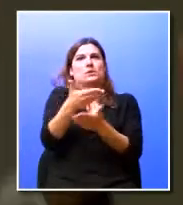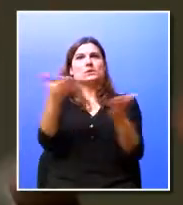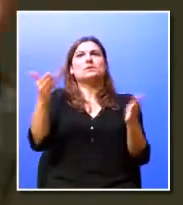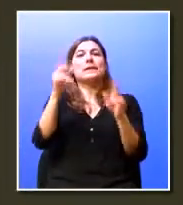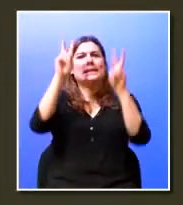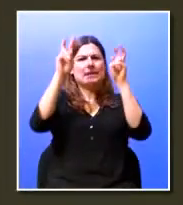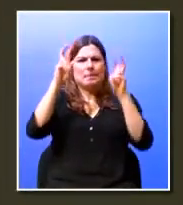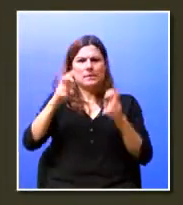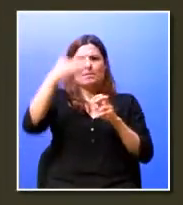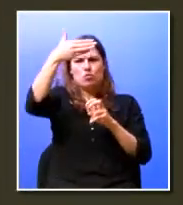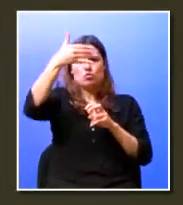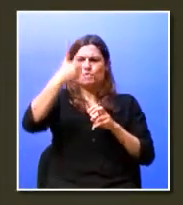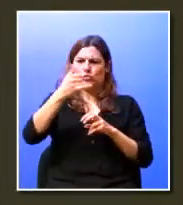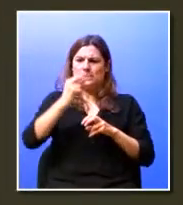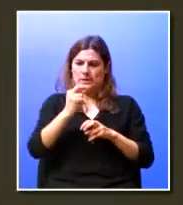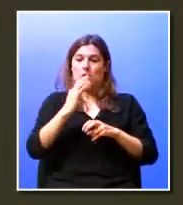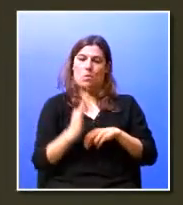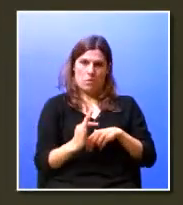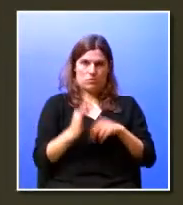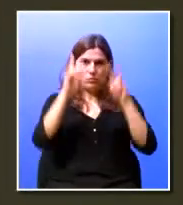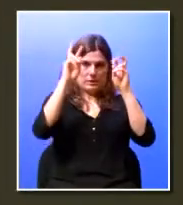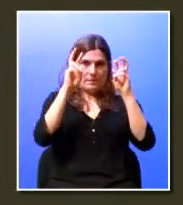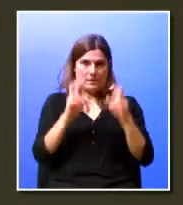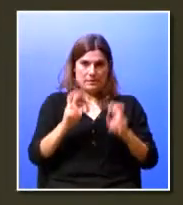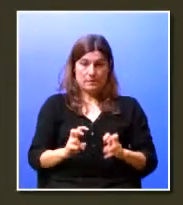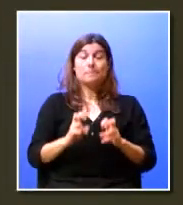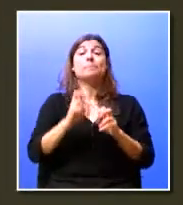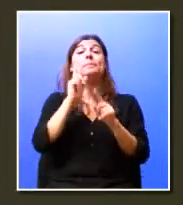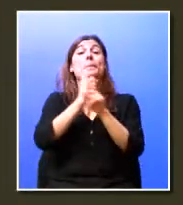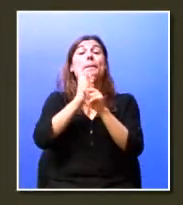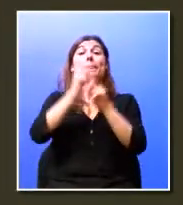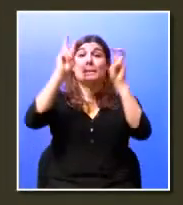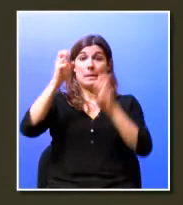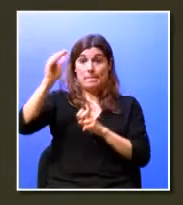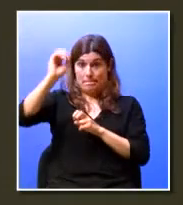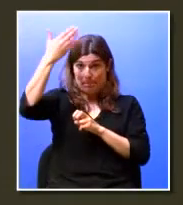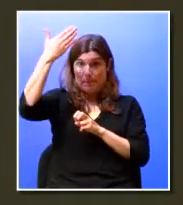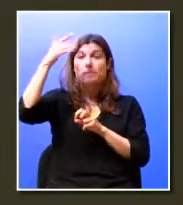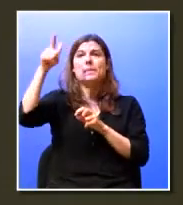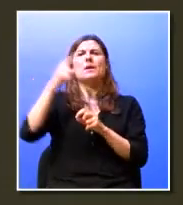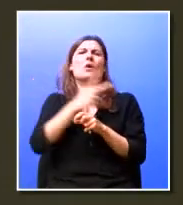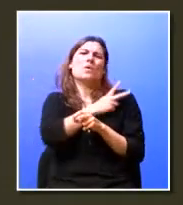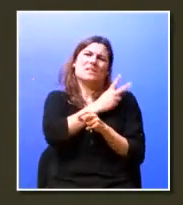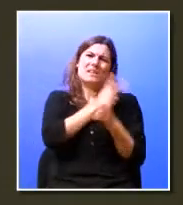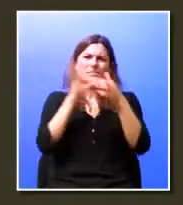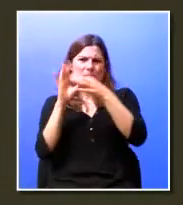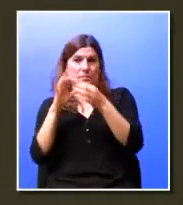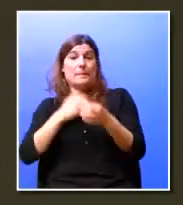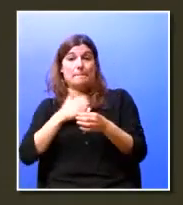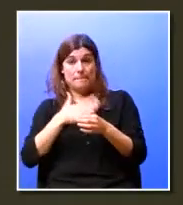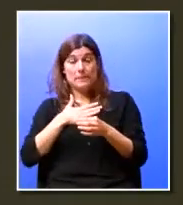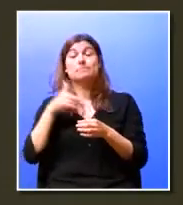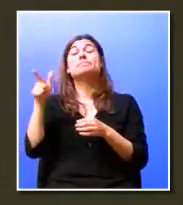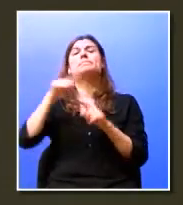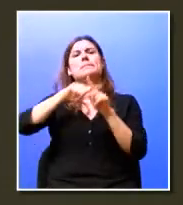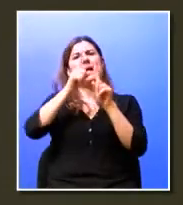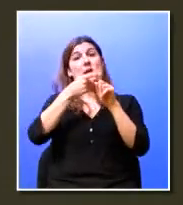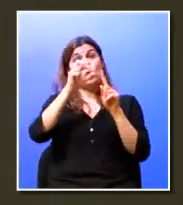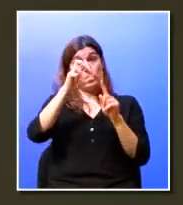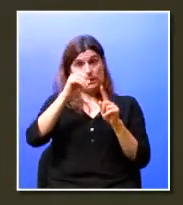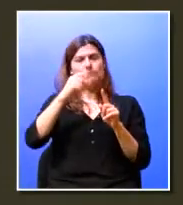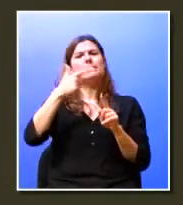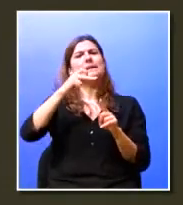do painel 1, 2, 3 e 4. No que respeita ao painel 1, a universidade e a empresa, a TAP Portugal, desde os anos 80,